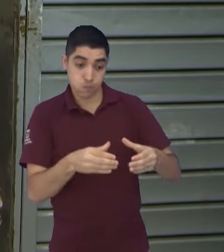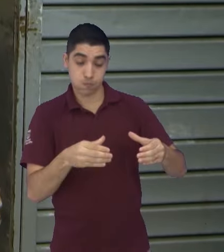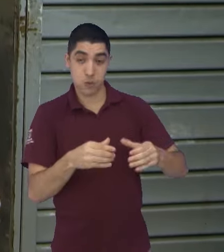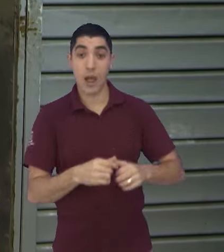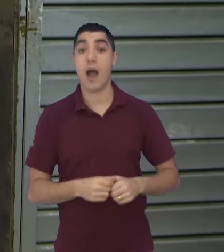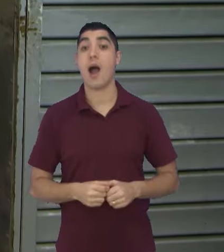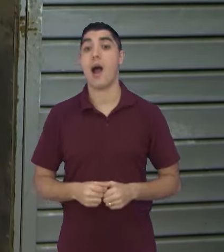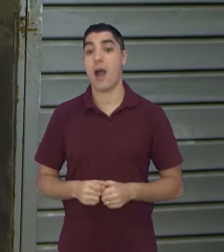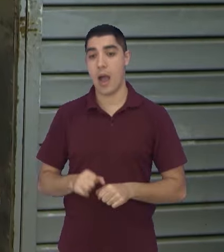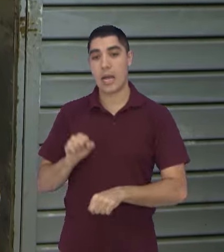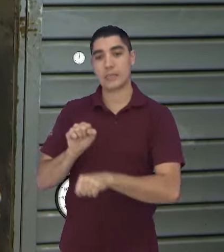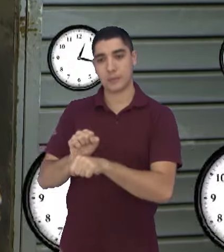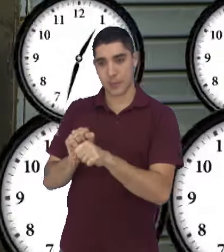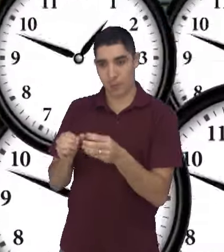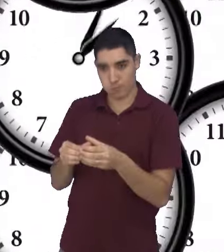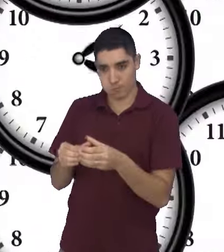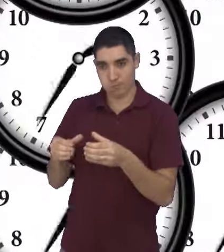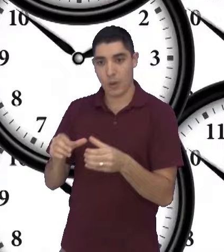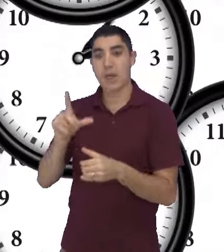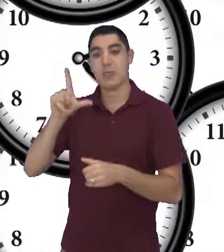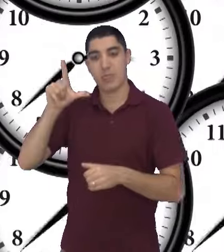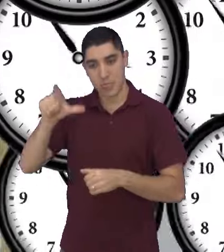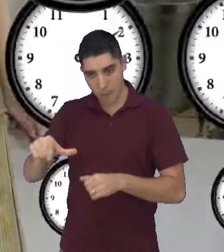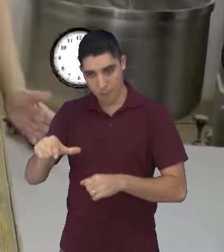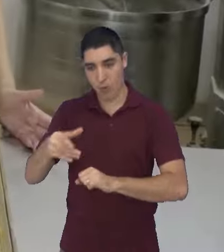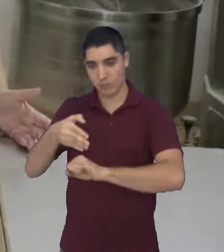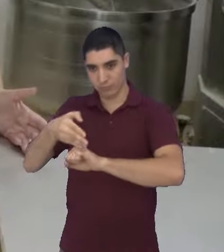a gente vai esperar ele crescer e dobrar de tamanho.